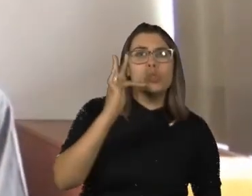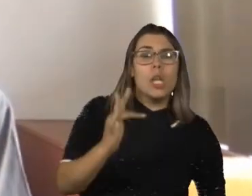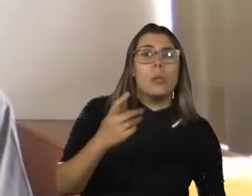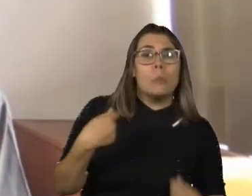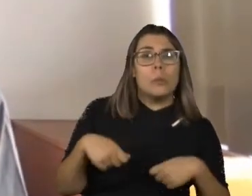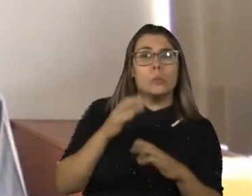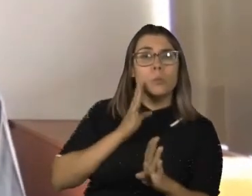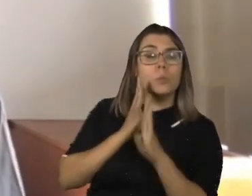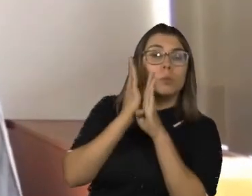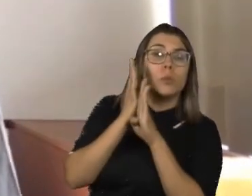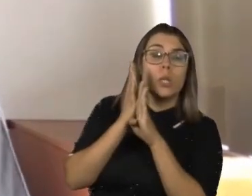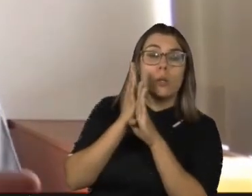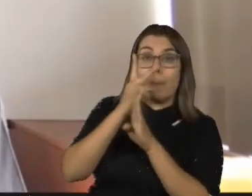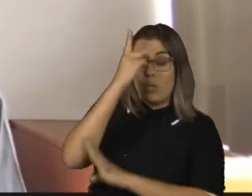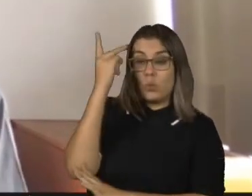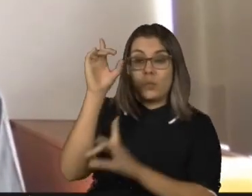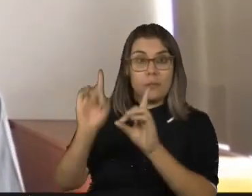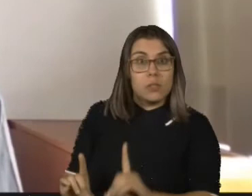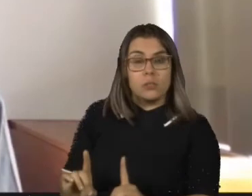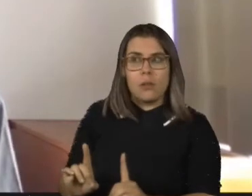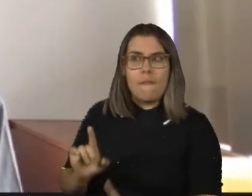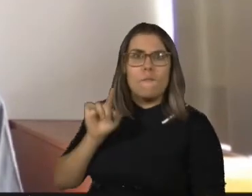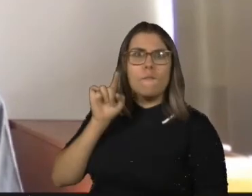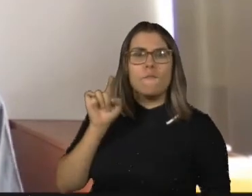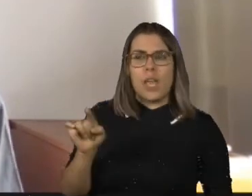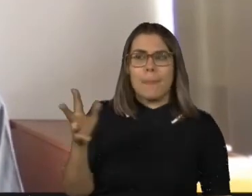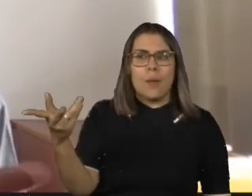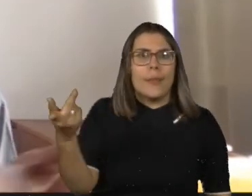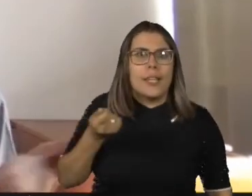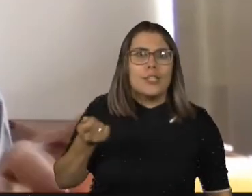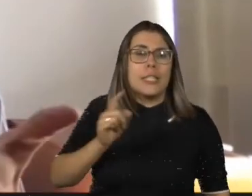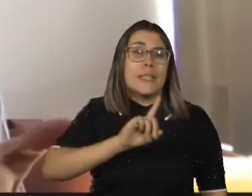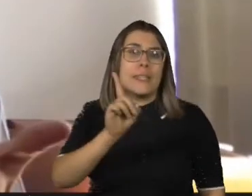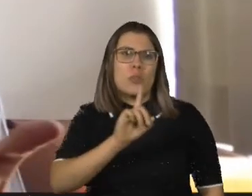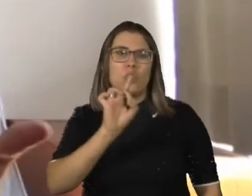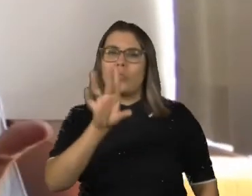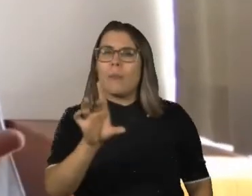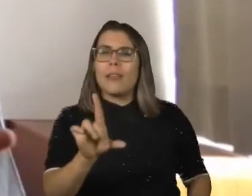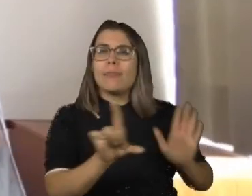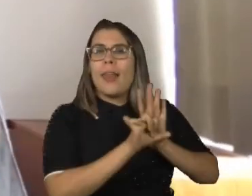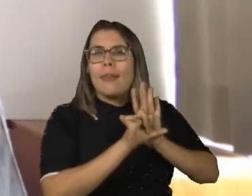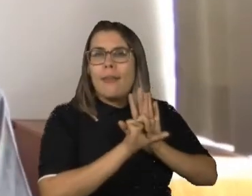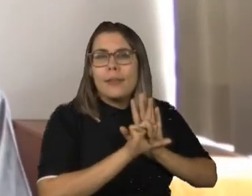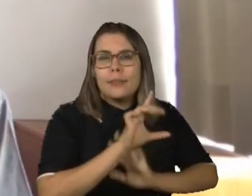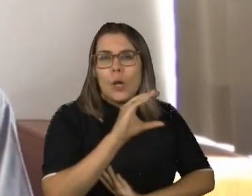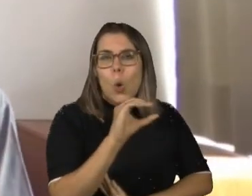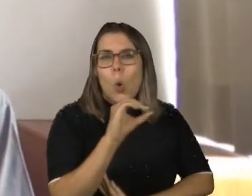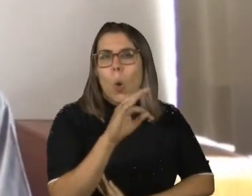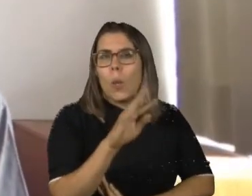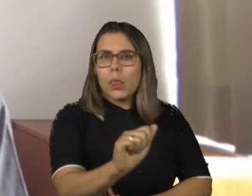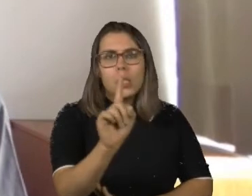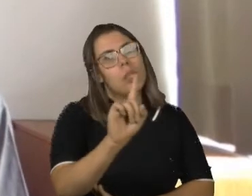funcionário que tenha uma deficiência pela capacidade dele e não para cumprir a cópia. Quem sabe assim